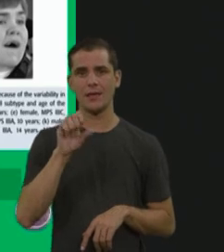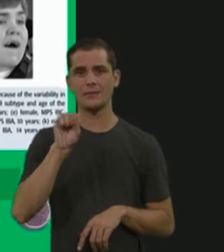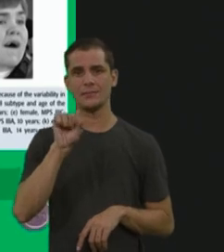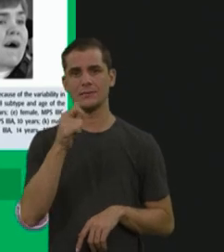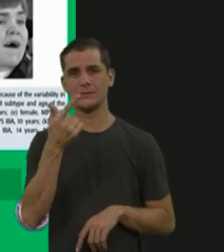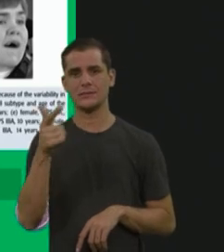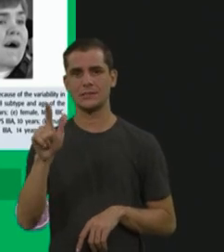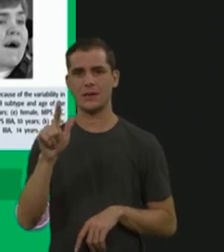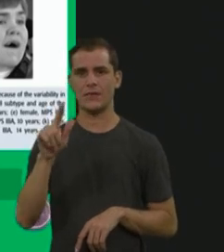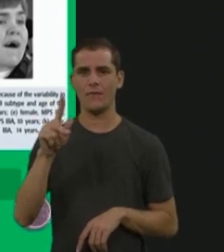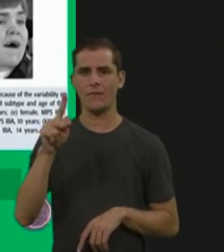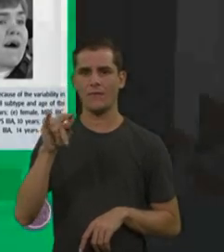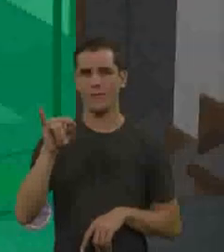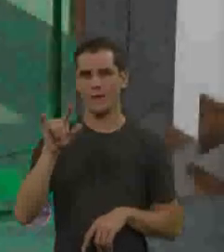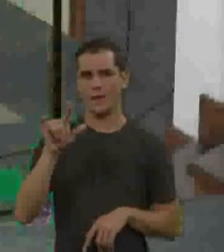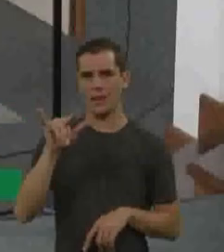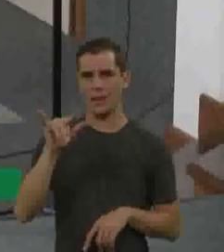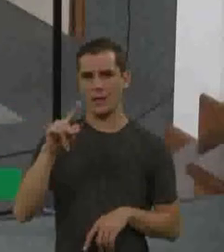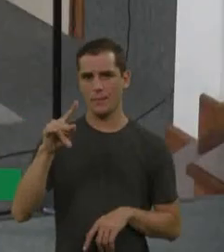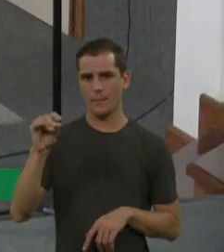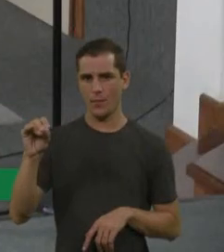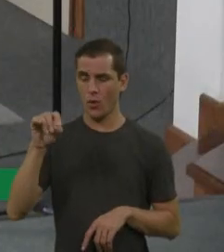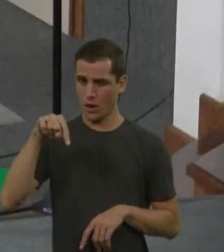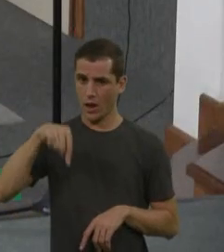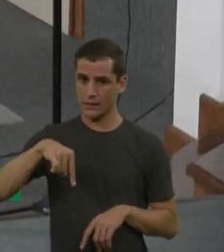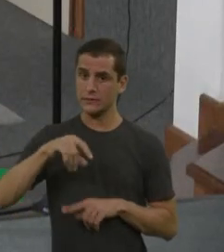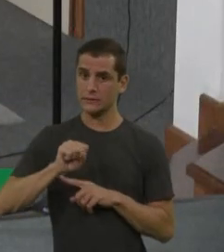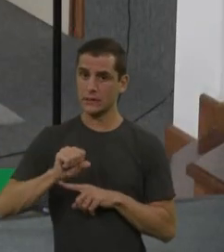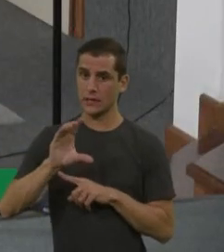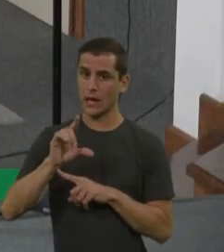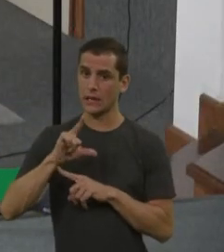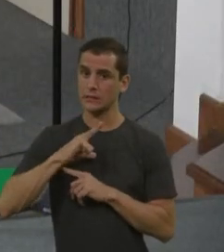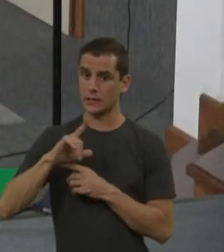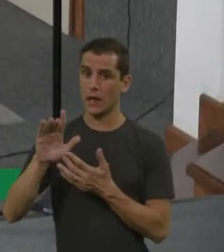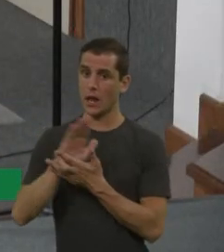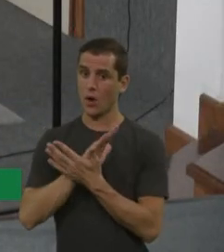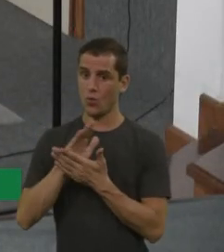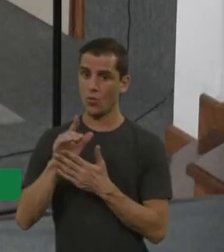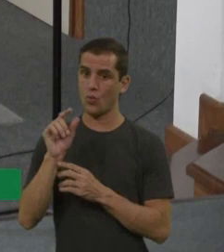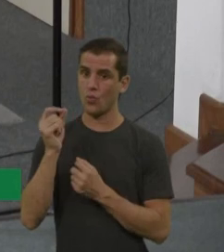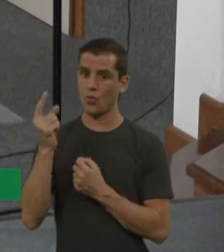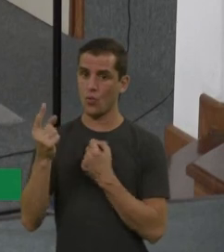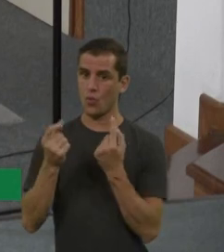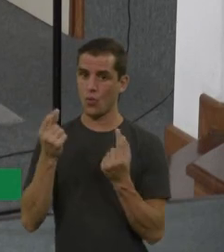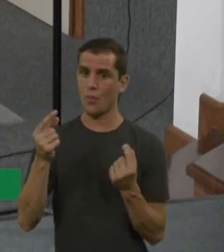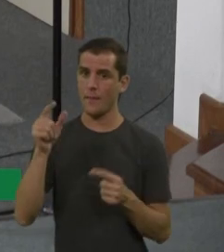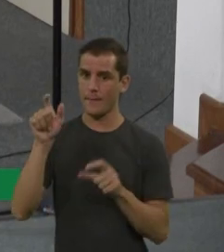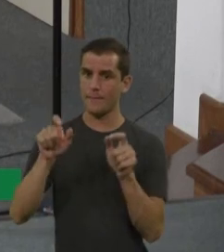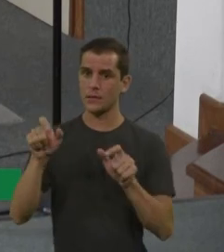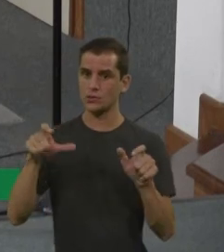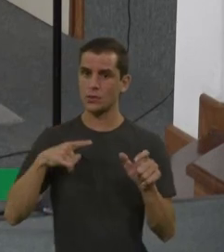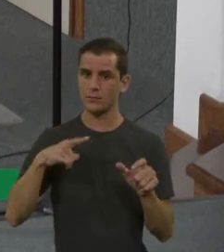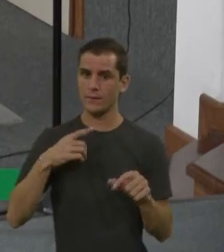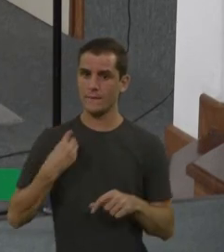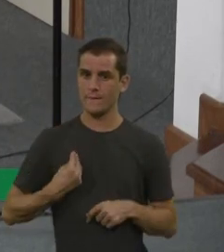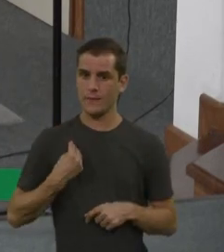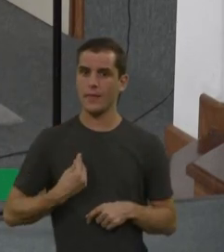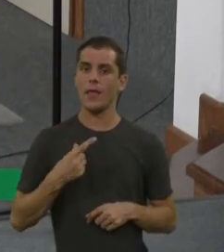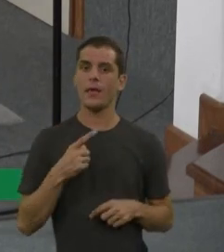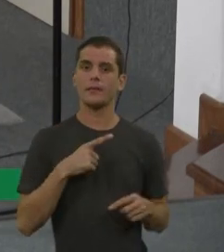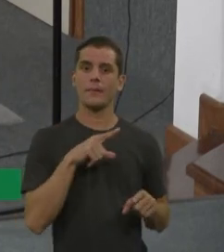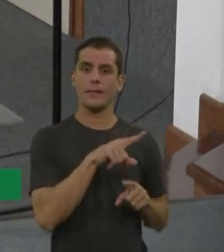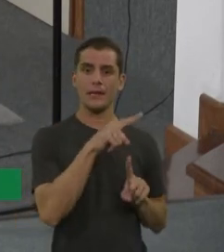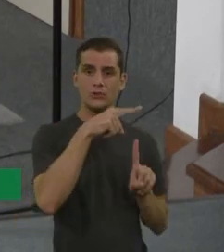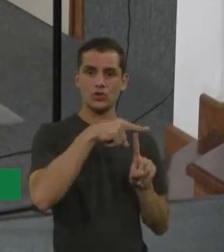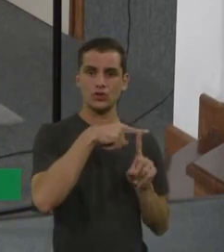em Santa Catarina dessa síndrome também. A síndrome de Sly, eu nunca vi, né? que é a tipo 7, mas